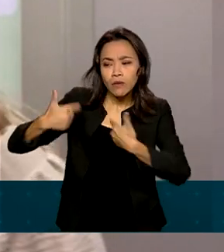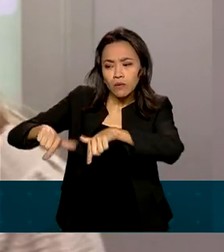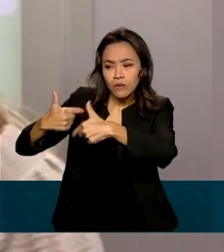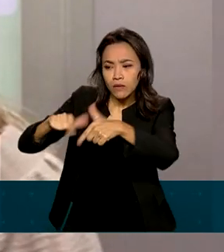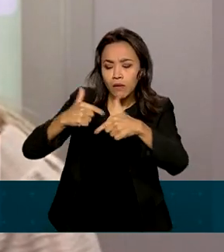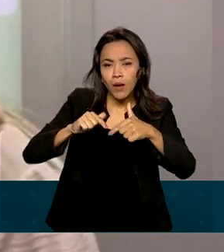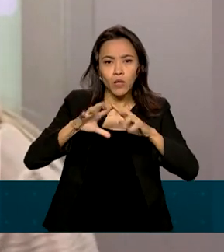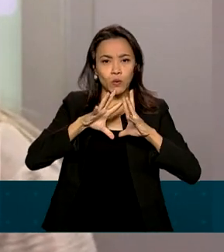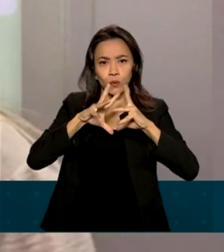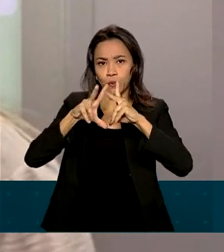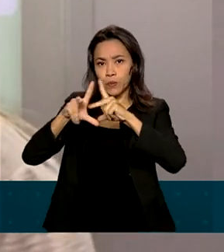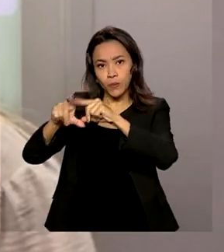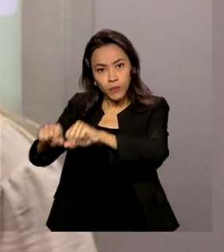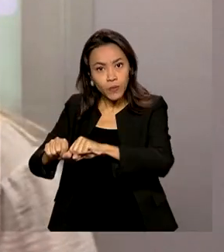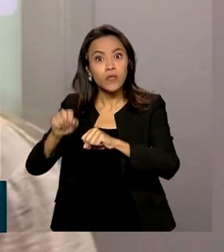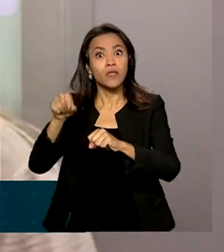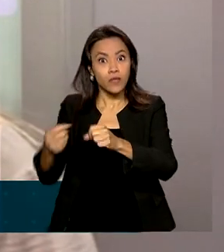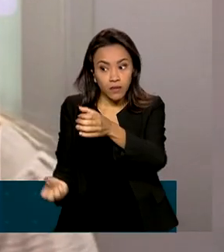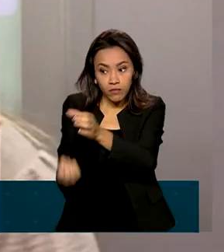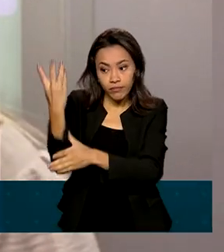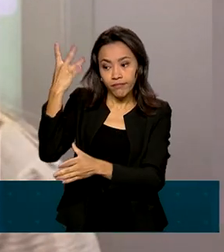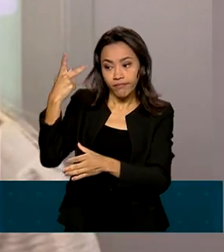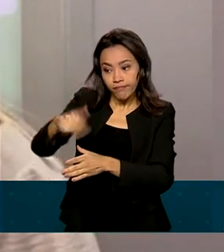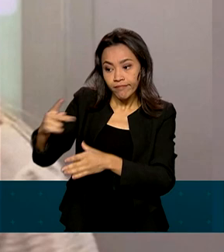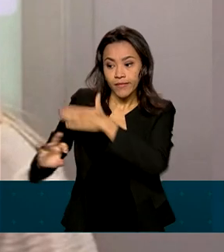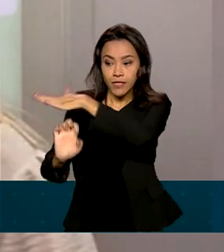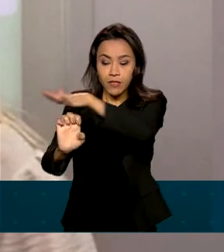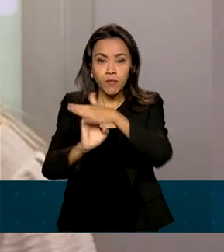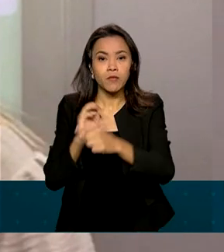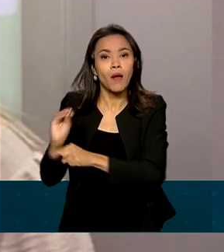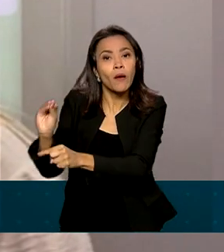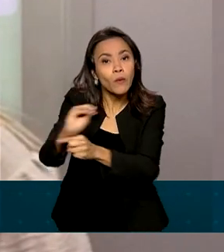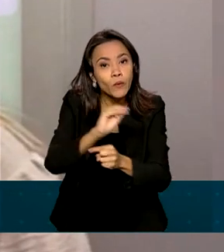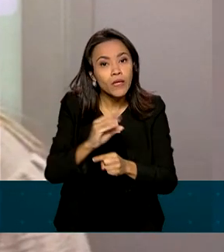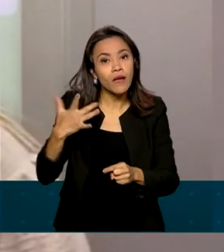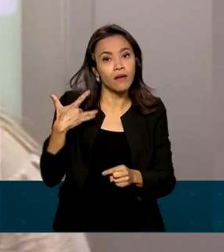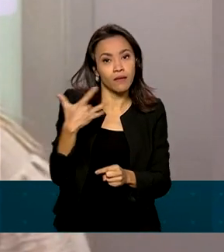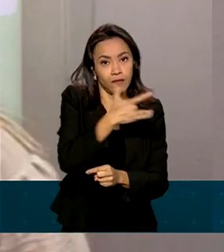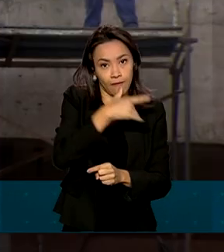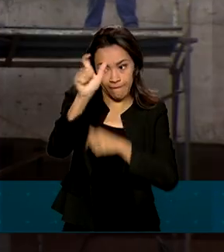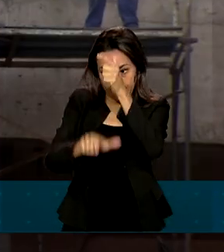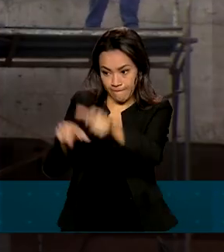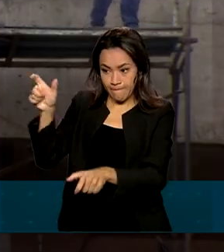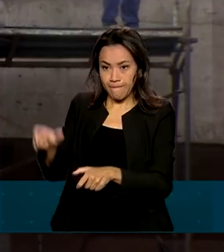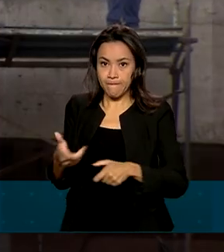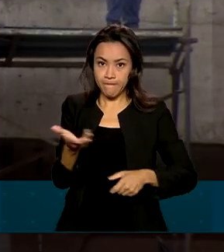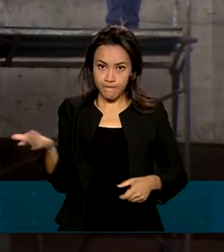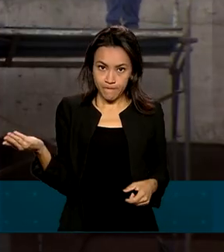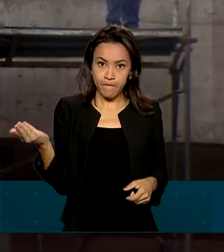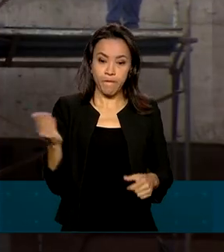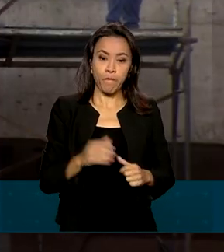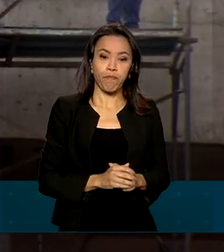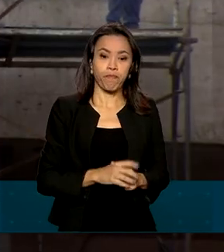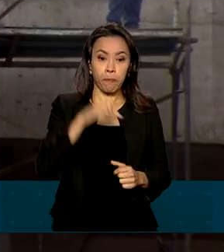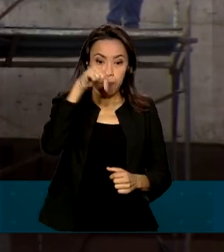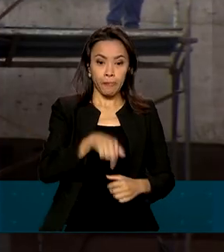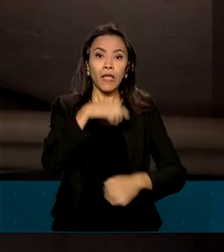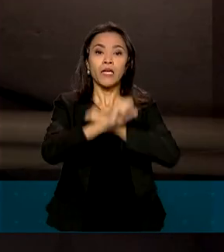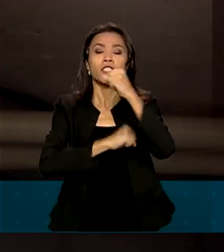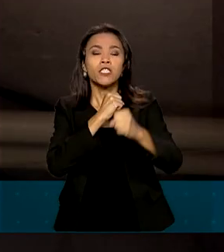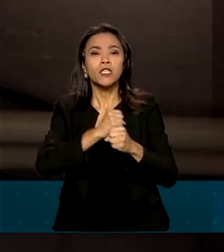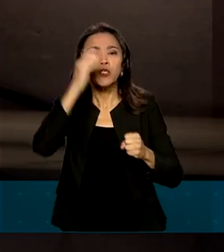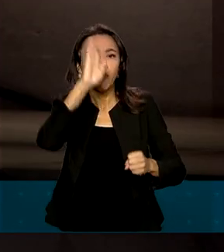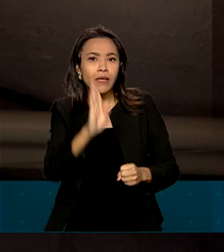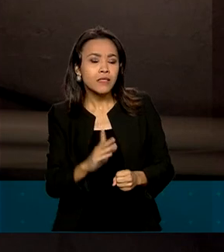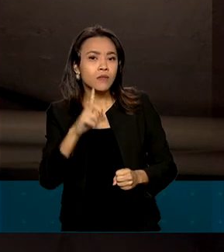está sendo feito e implementado nas empresas para preservar a saúde e a segurança dos seus trabalhadores. Neste ano, o Brasil ganhou